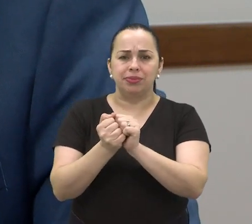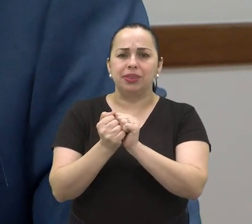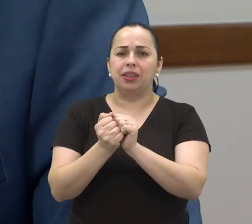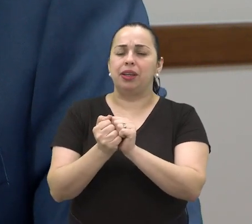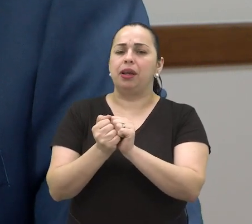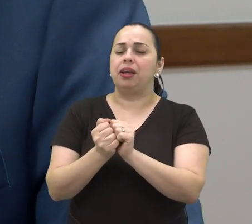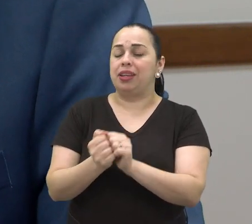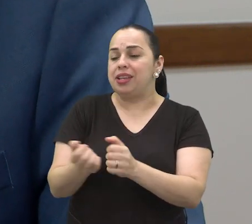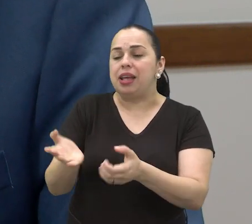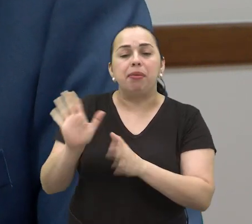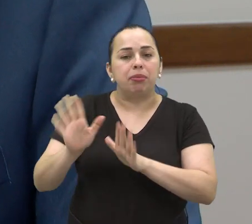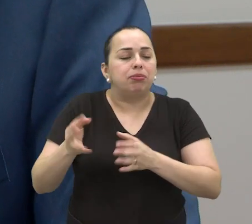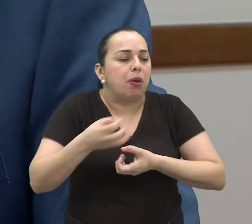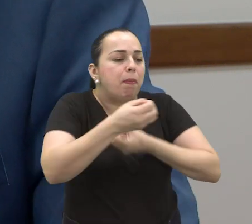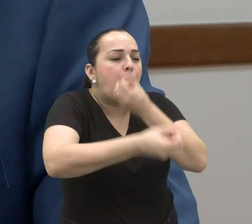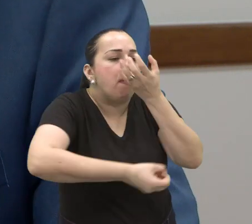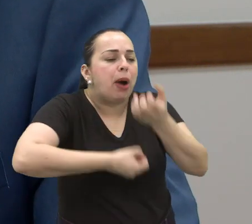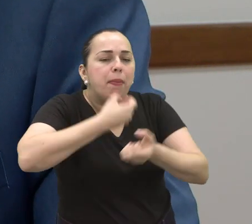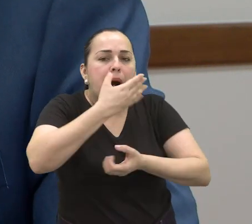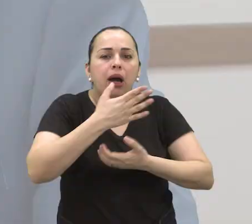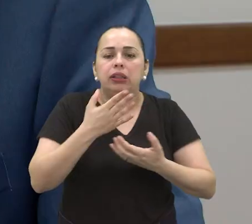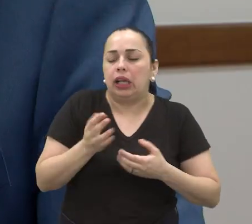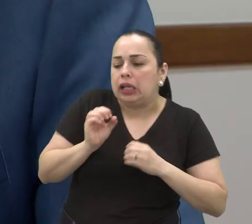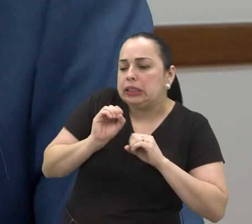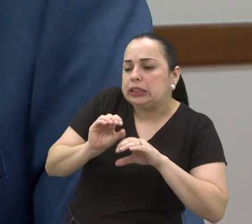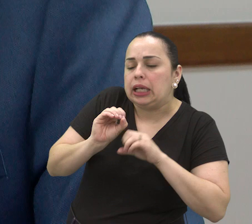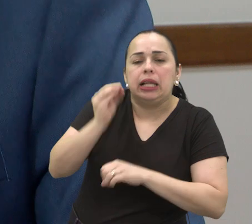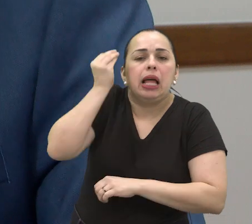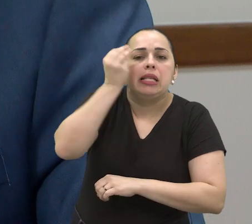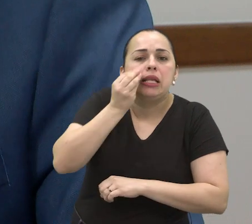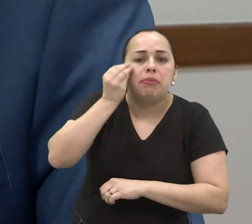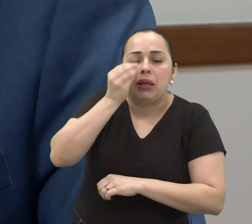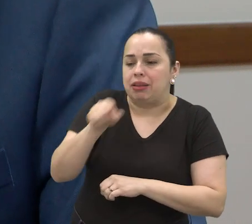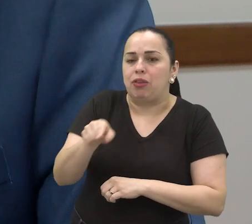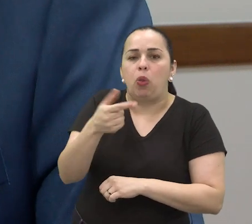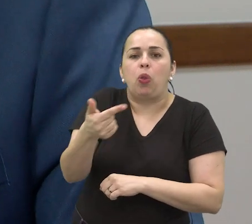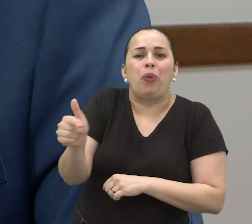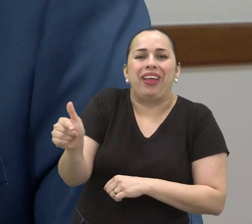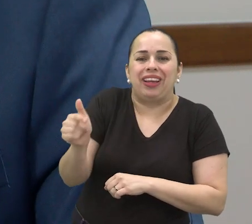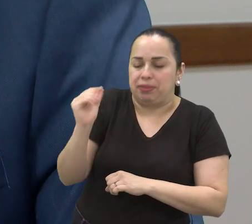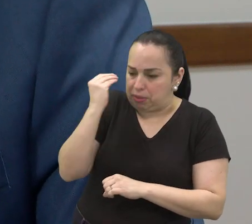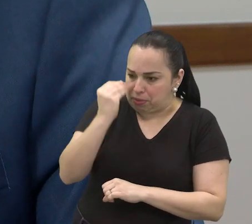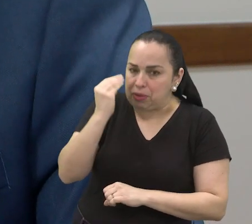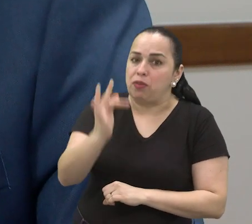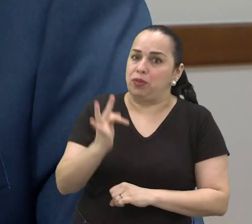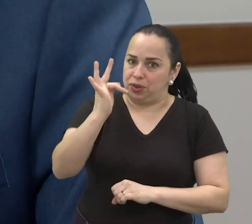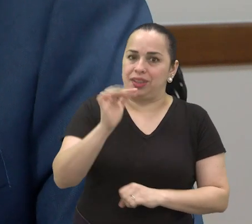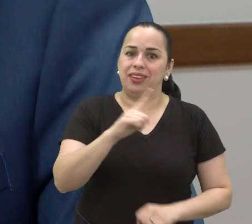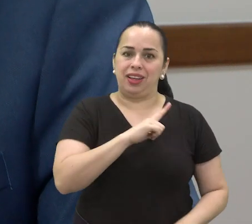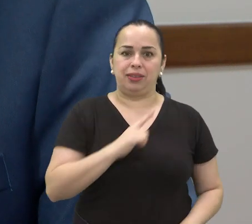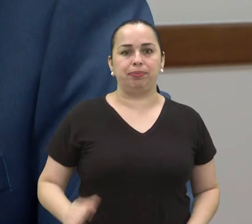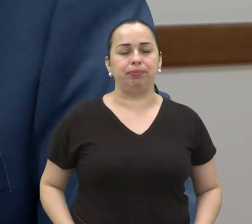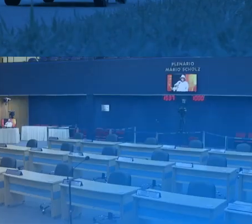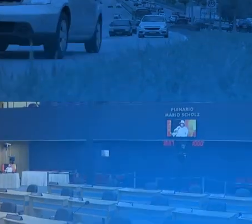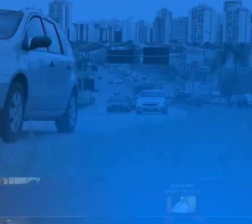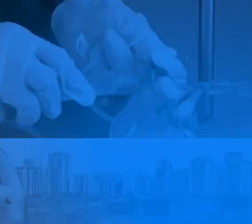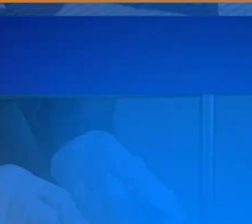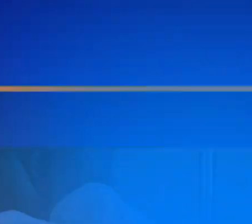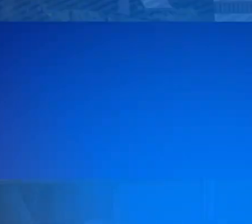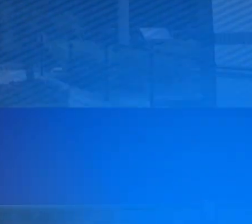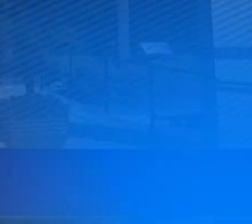pessoa, porque, confidente até, Você passa uma experiência que eles não têm ainda, mas vão ter.